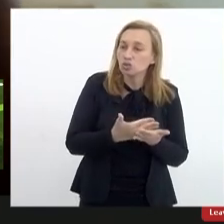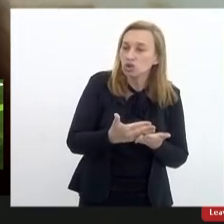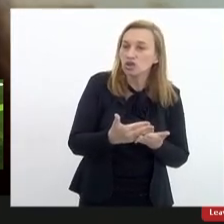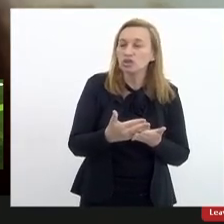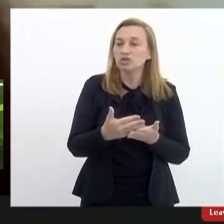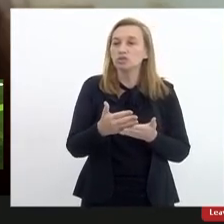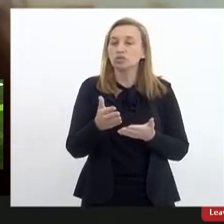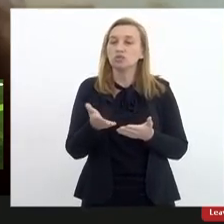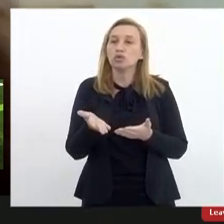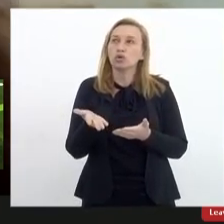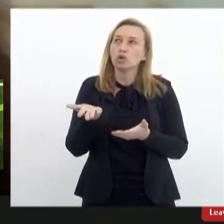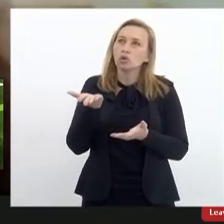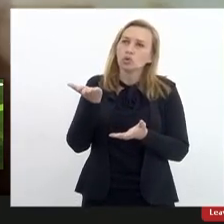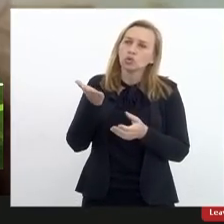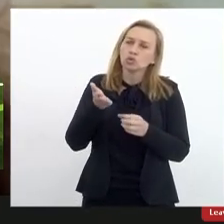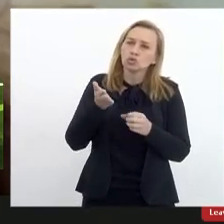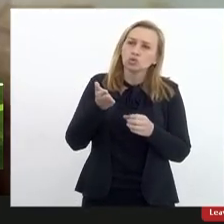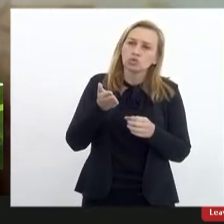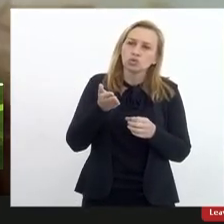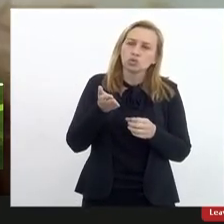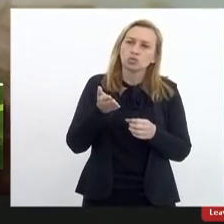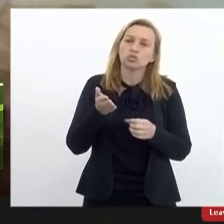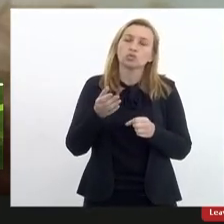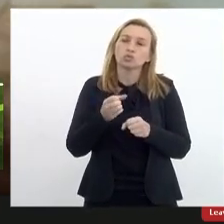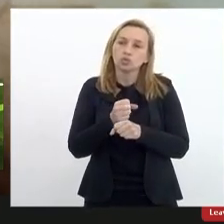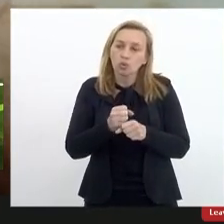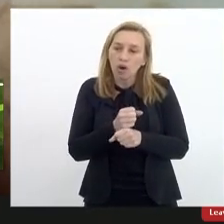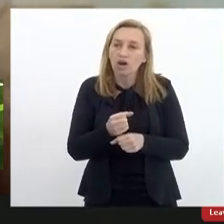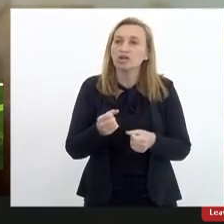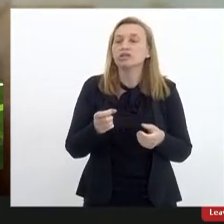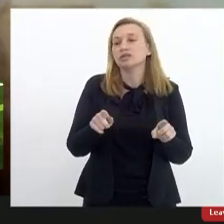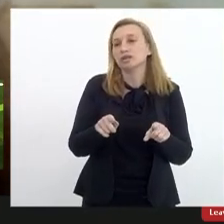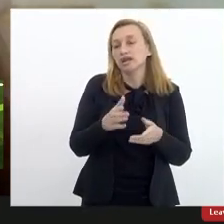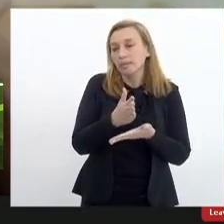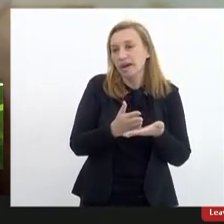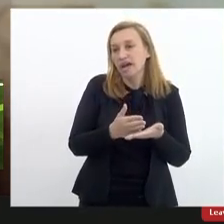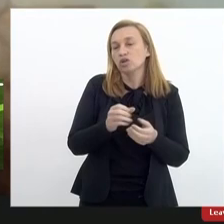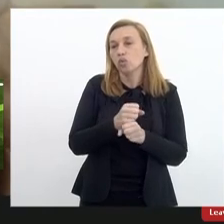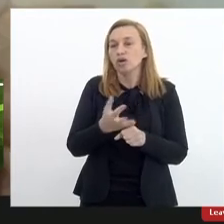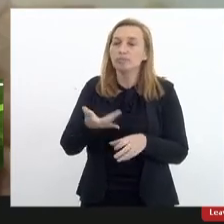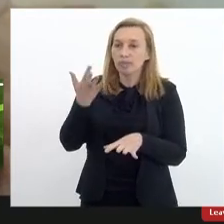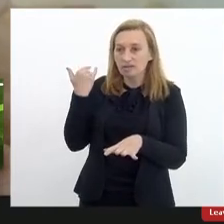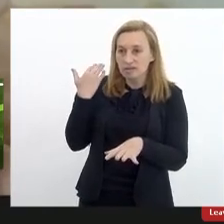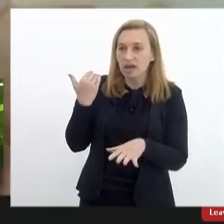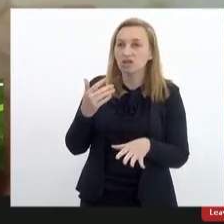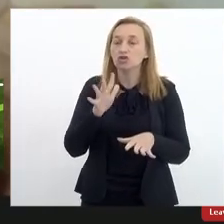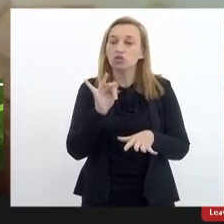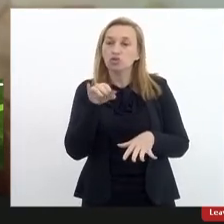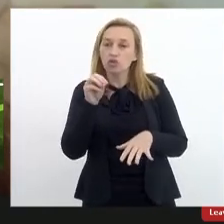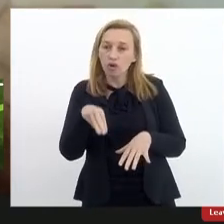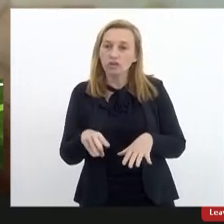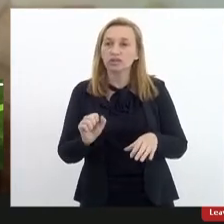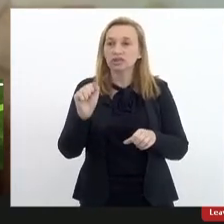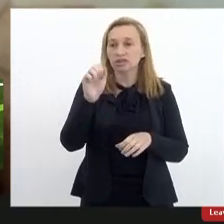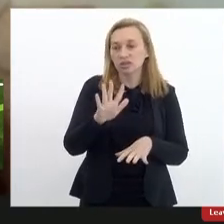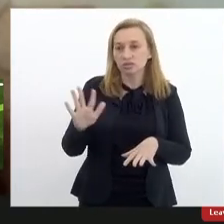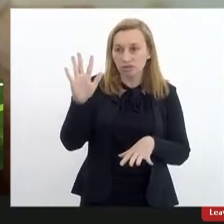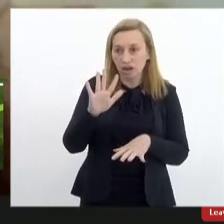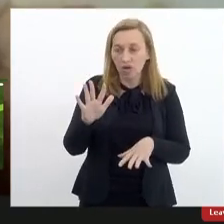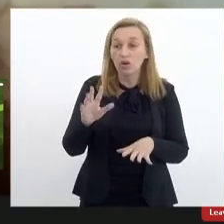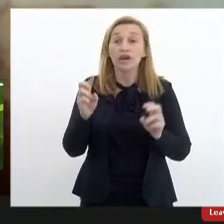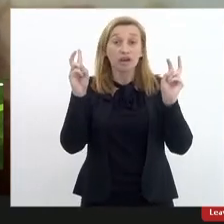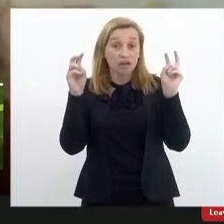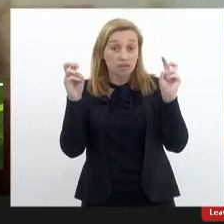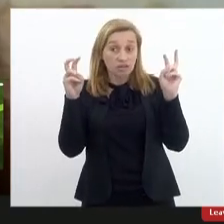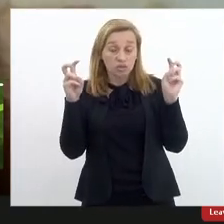meado do ano passado com reuniões que nós temos assistido do conselho nacional do fórum nacional e esse